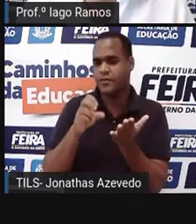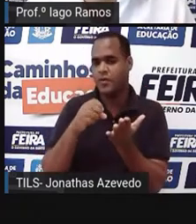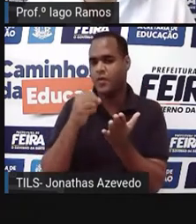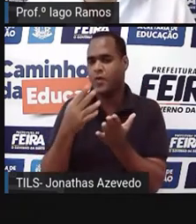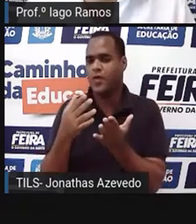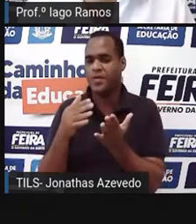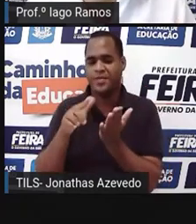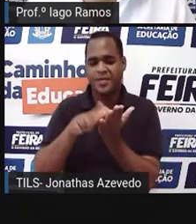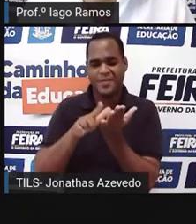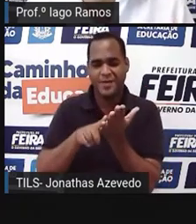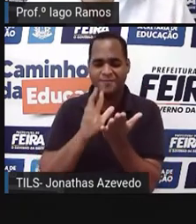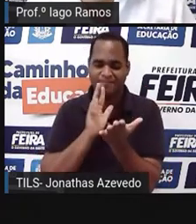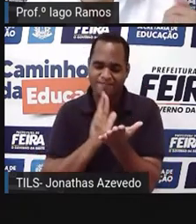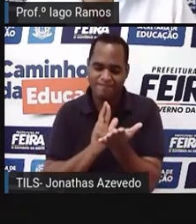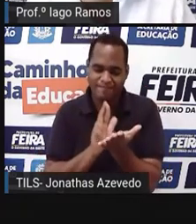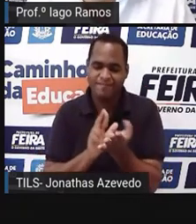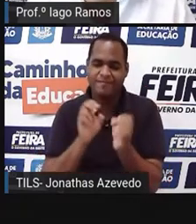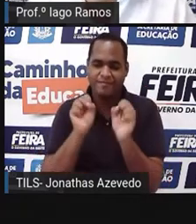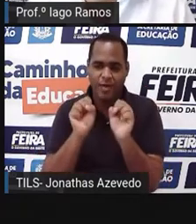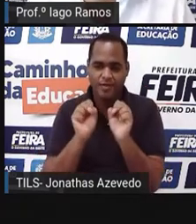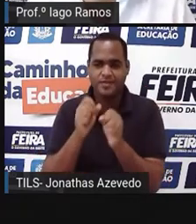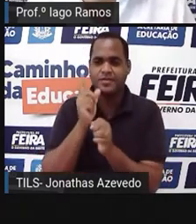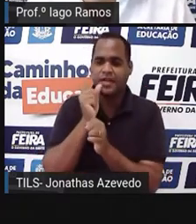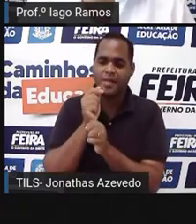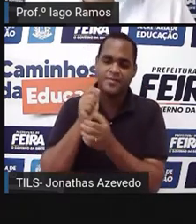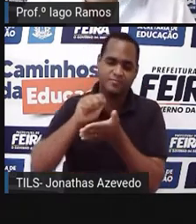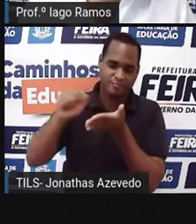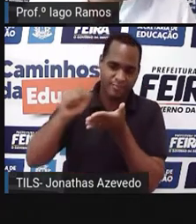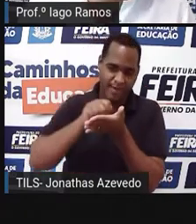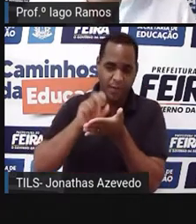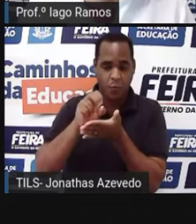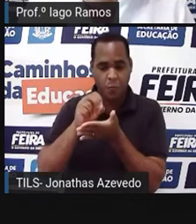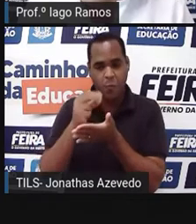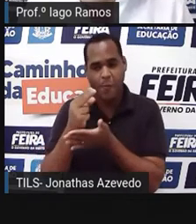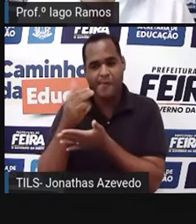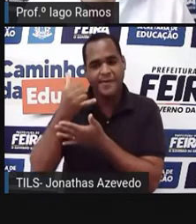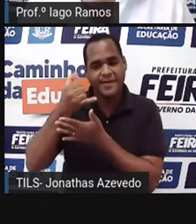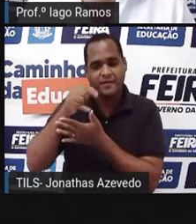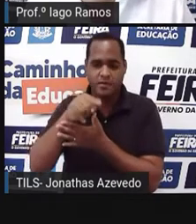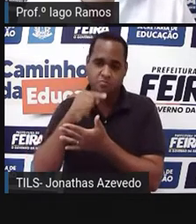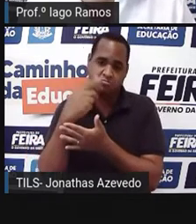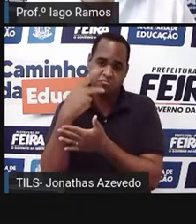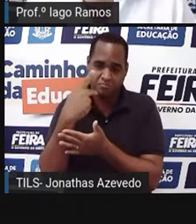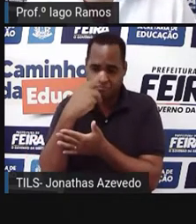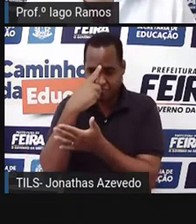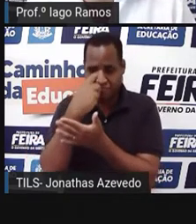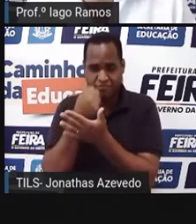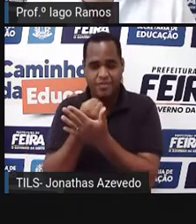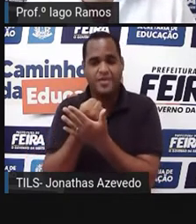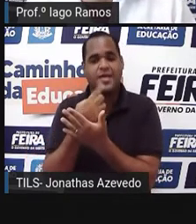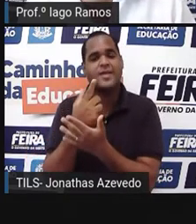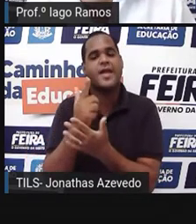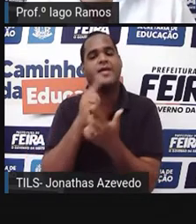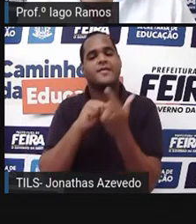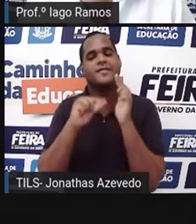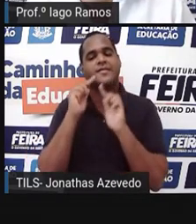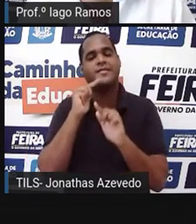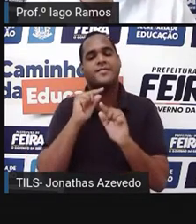folha de papel apenas, lápis e borracha ou caneta, se você preferir, para que a gente consiga,